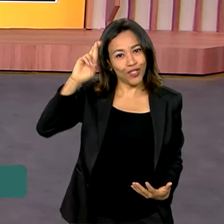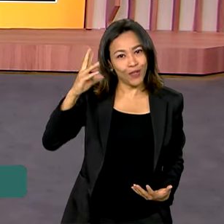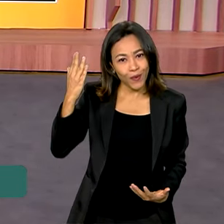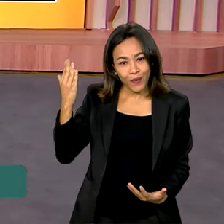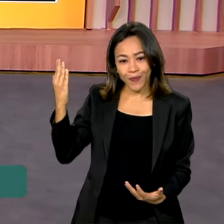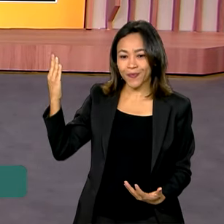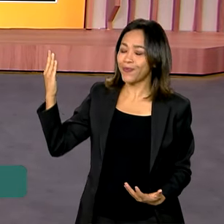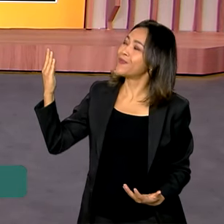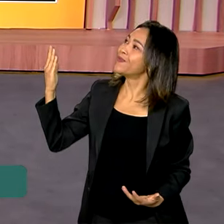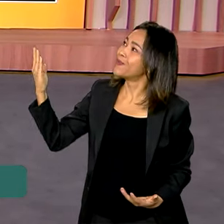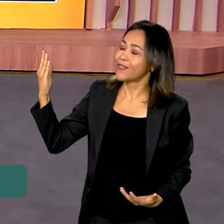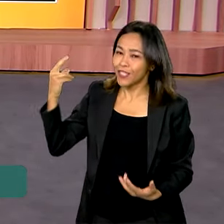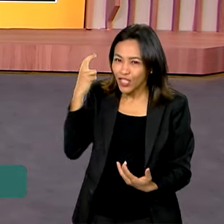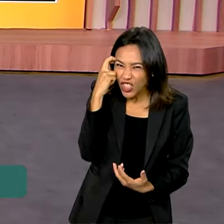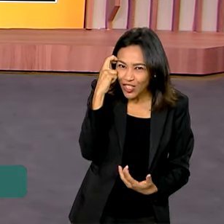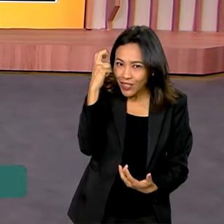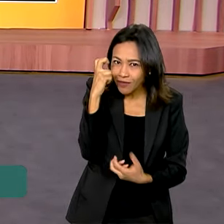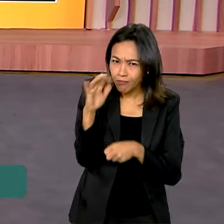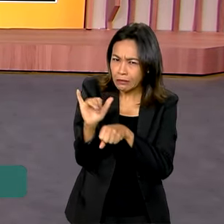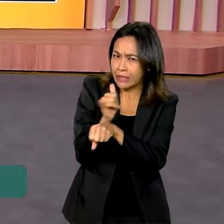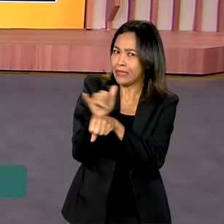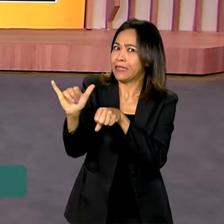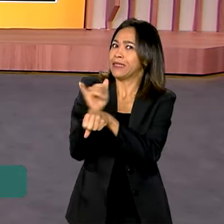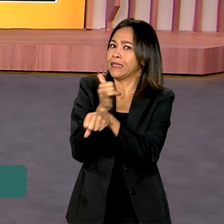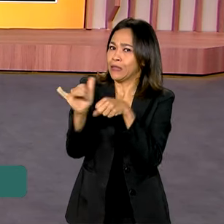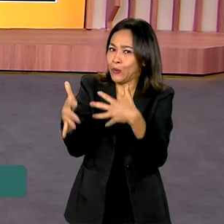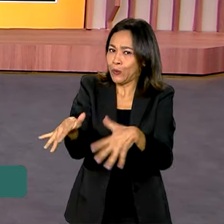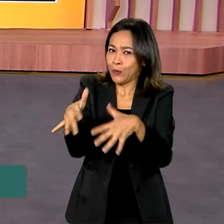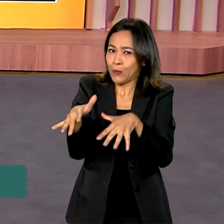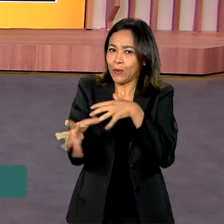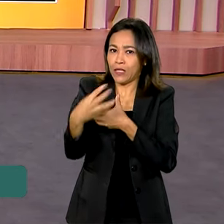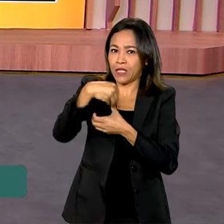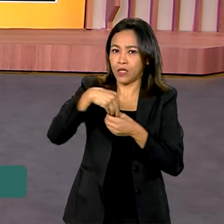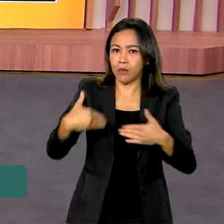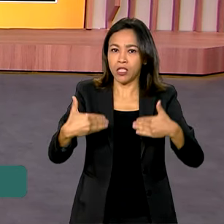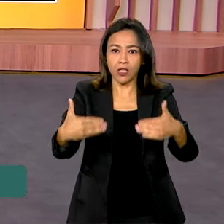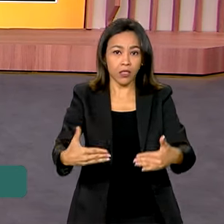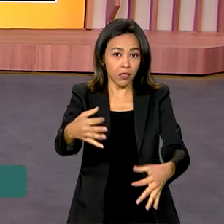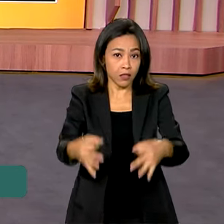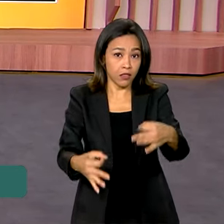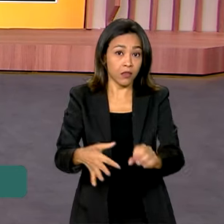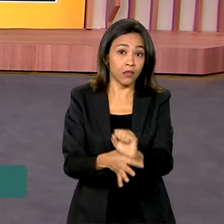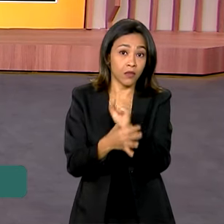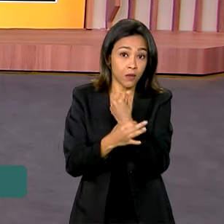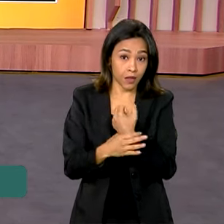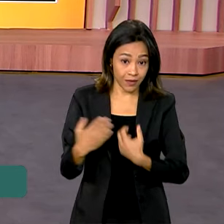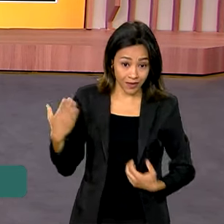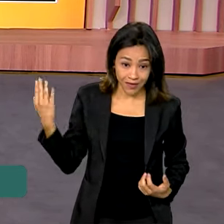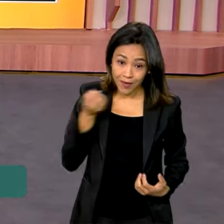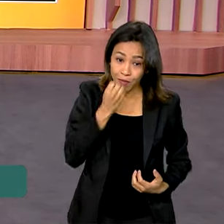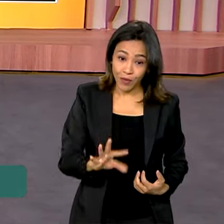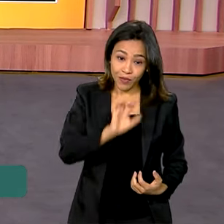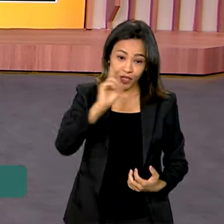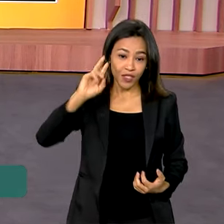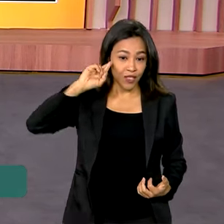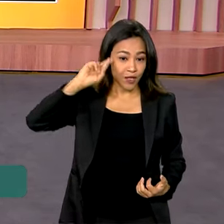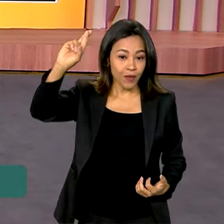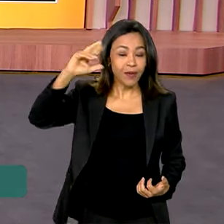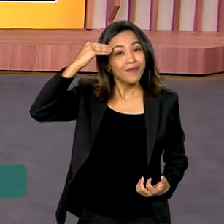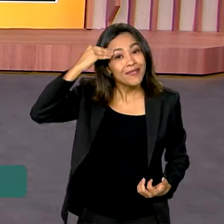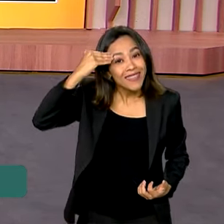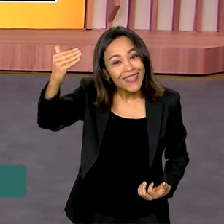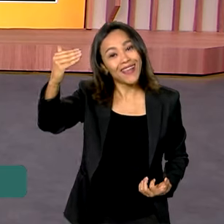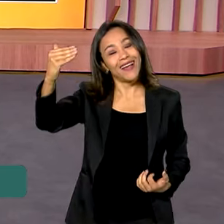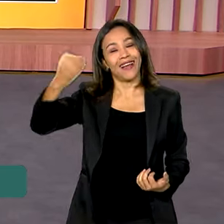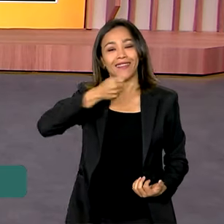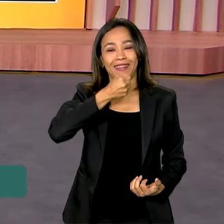Integradas e de Inteligência do Ministério da Justiça e Segurança Pública, Rodney Silva. Bom dia, diretor. Obrigada pela